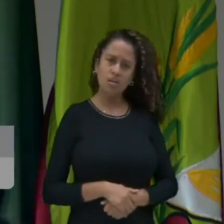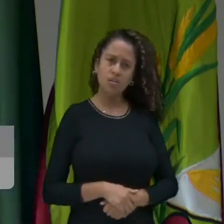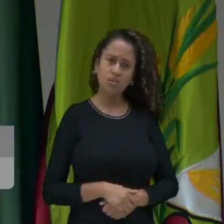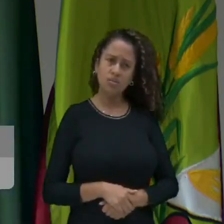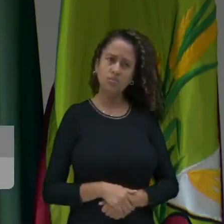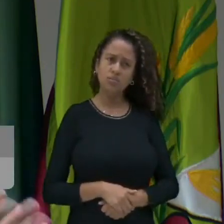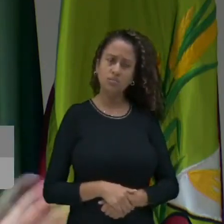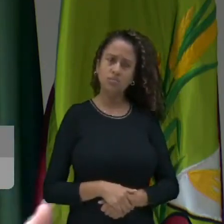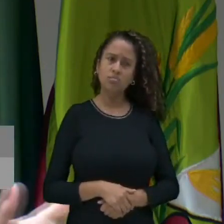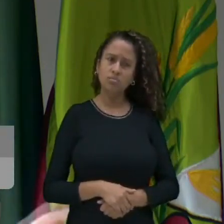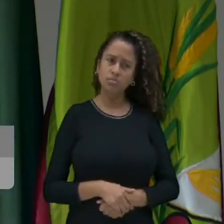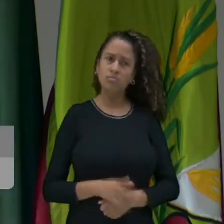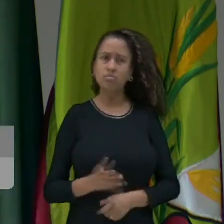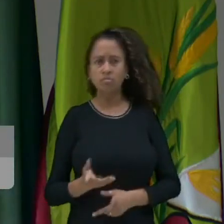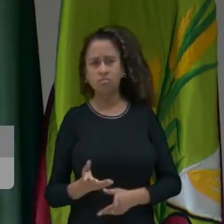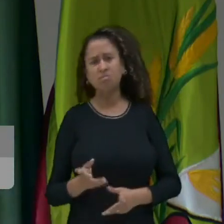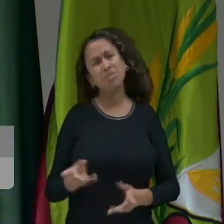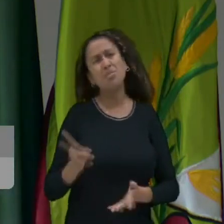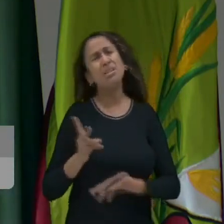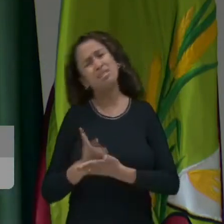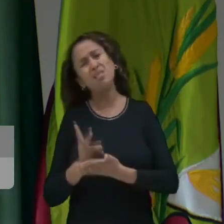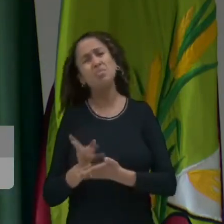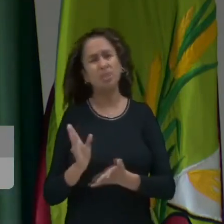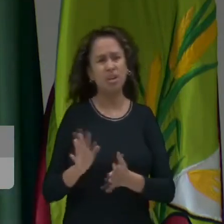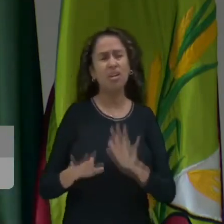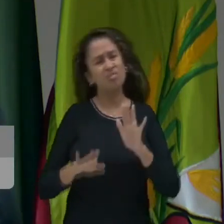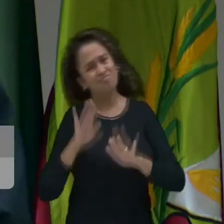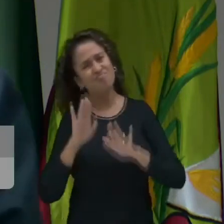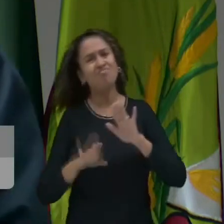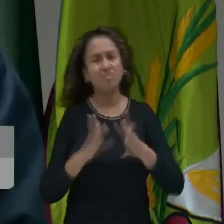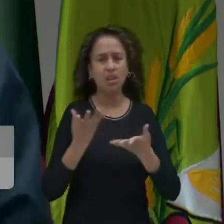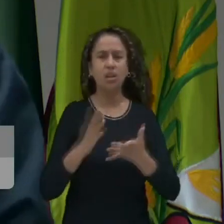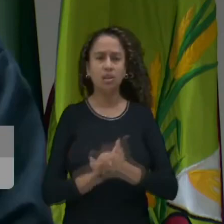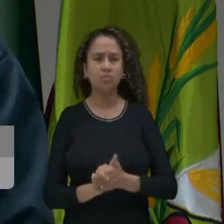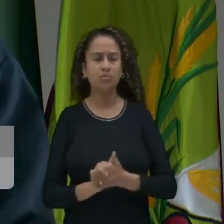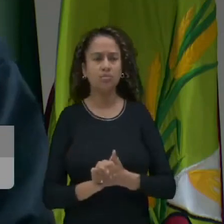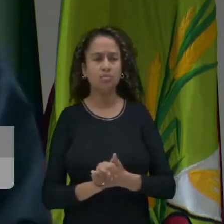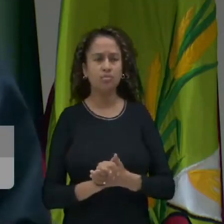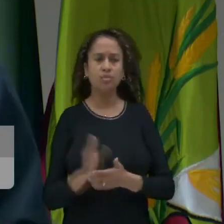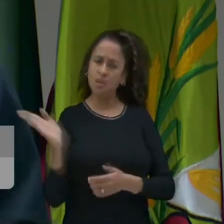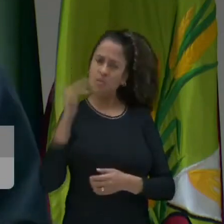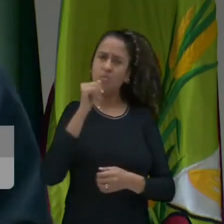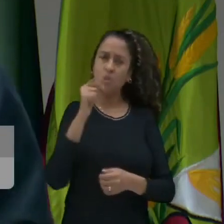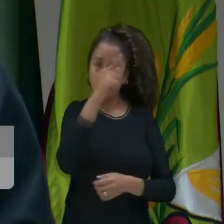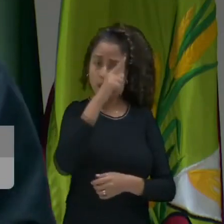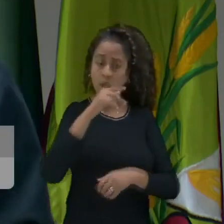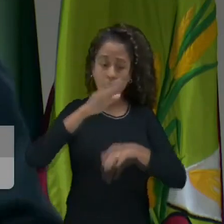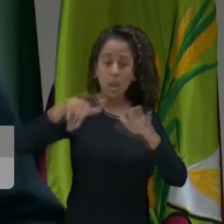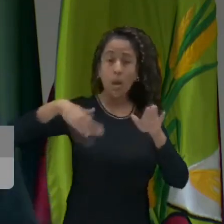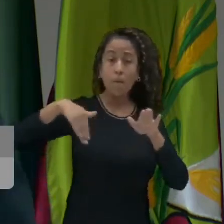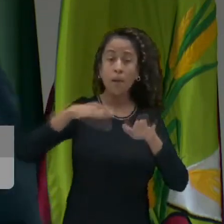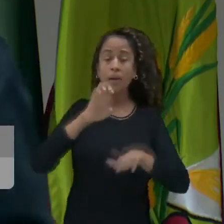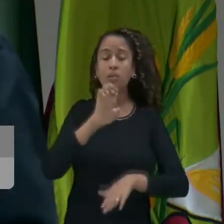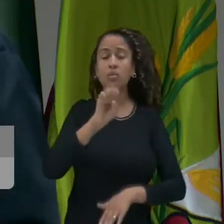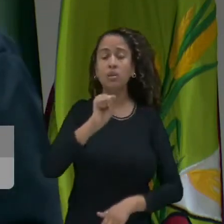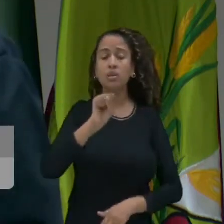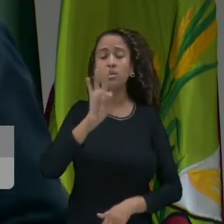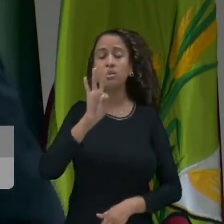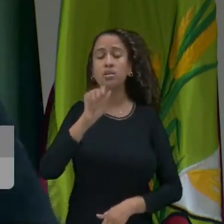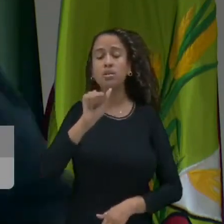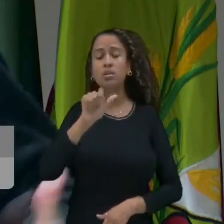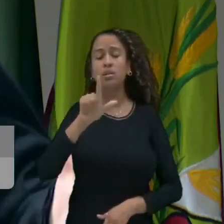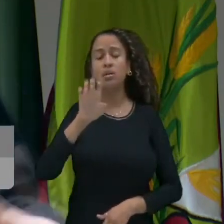Tem da PM, mas não sempre, né, vereador? Tem ainda e falta. Vamos lá na base do estaleiro? Não tem.